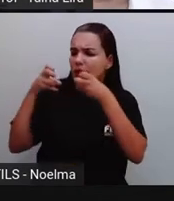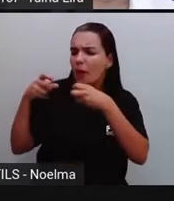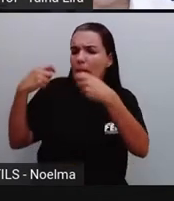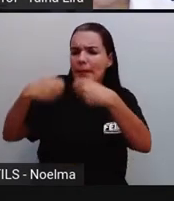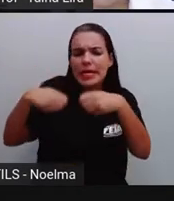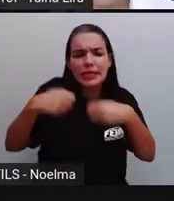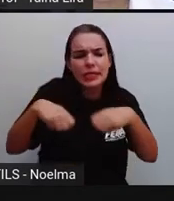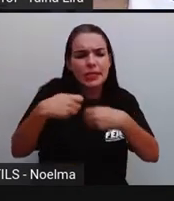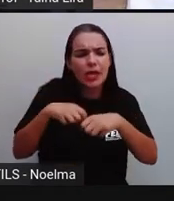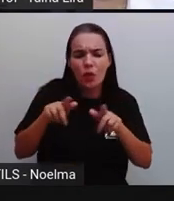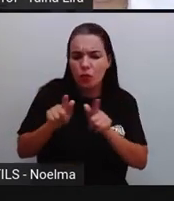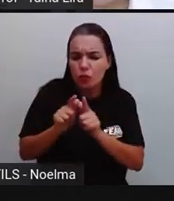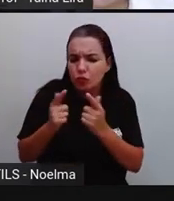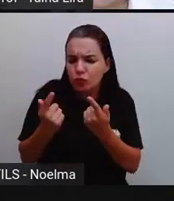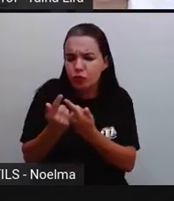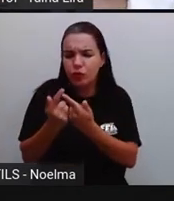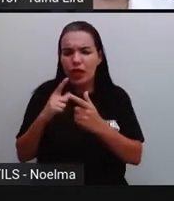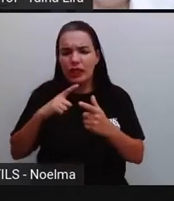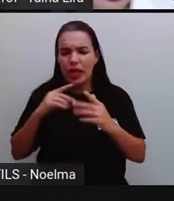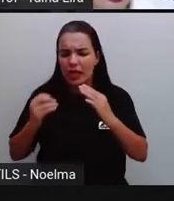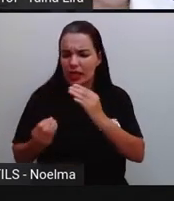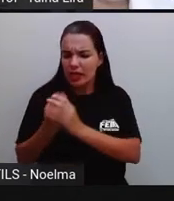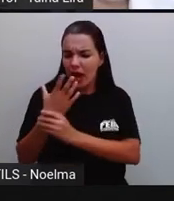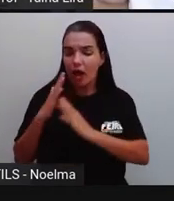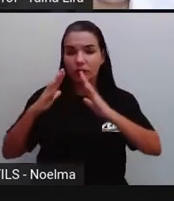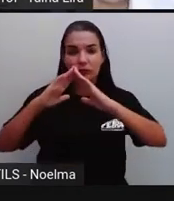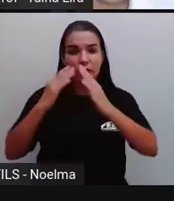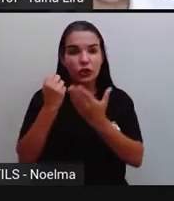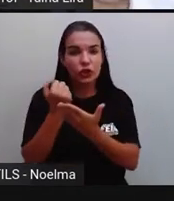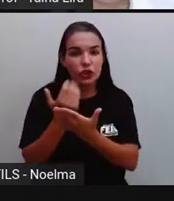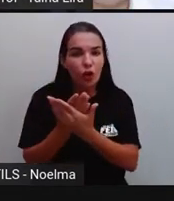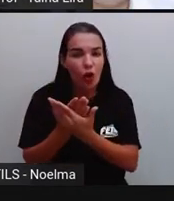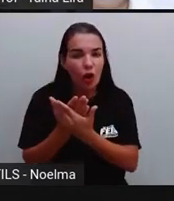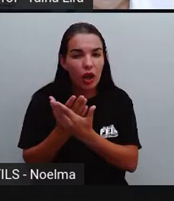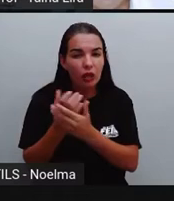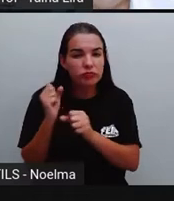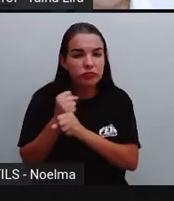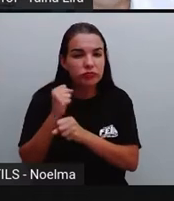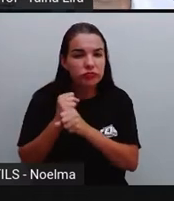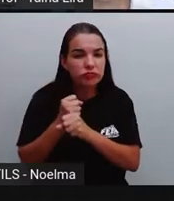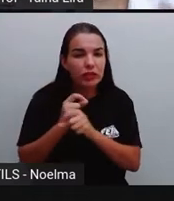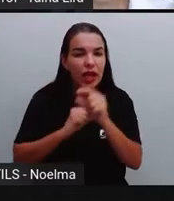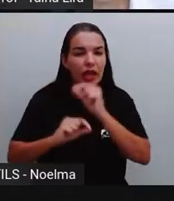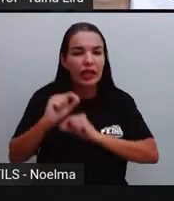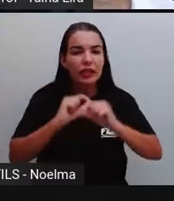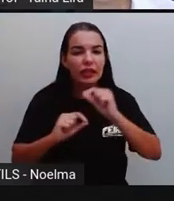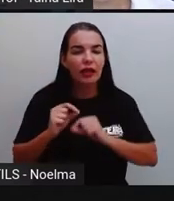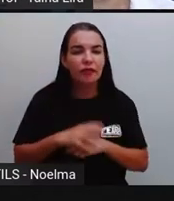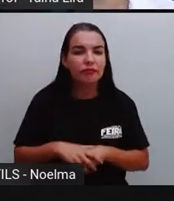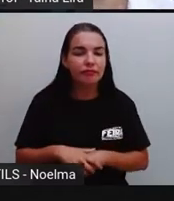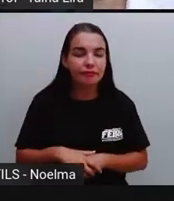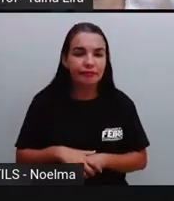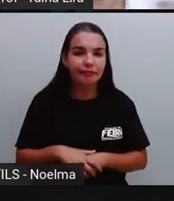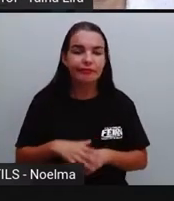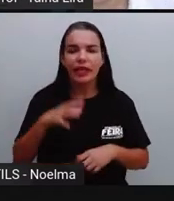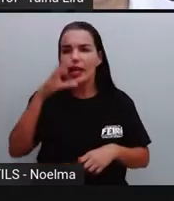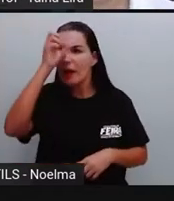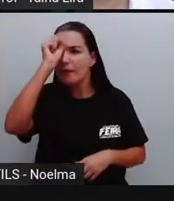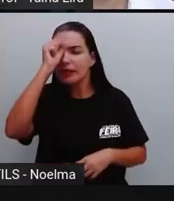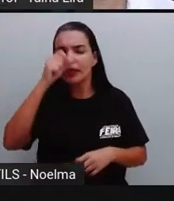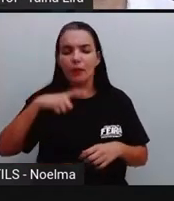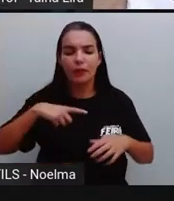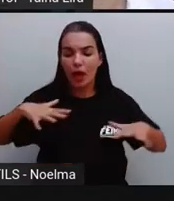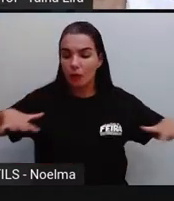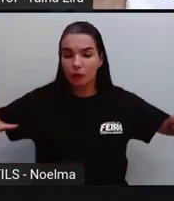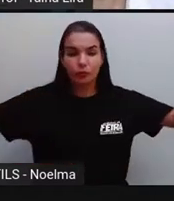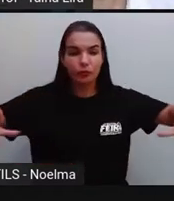necessidade que a gente tinha aí de aprender, né, de aprender as coisas? A gente está em um espaço onde